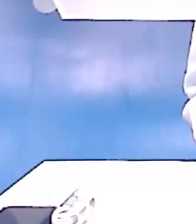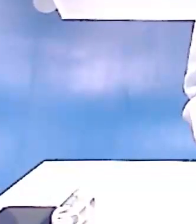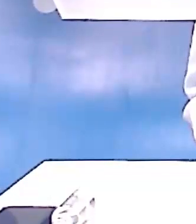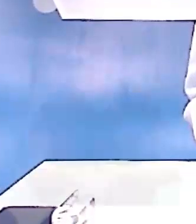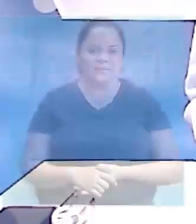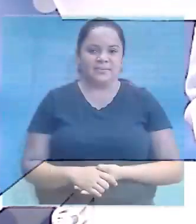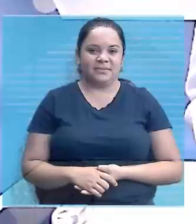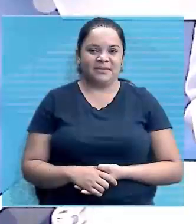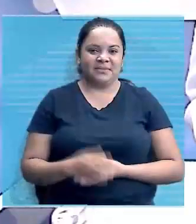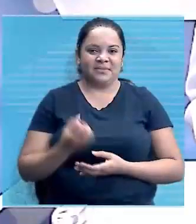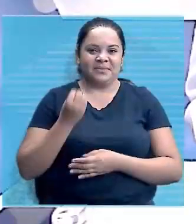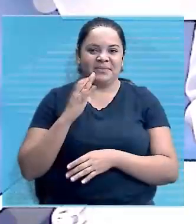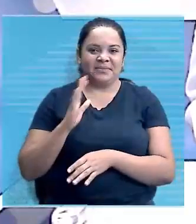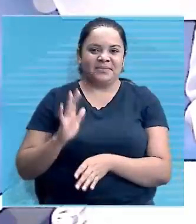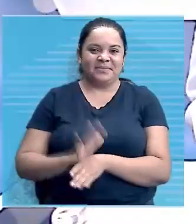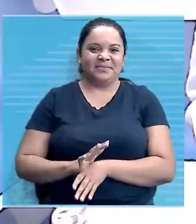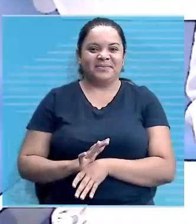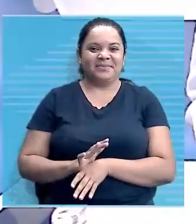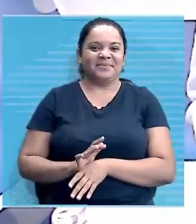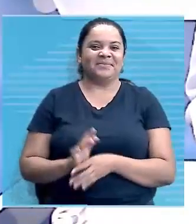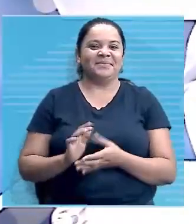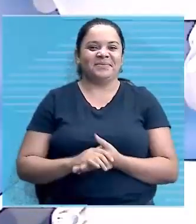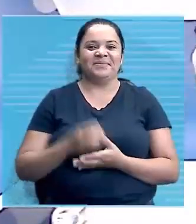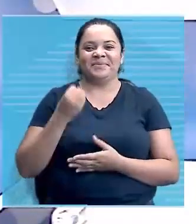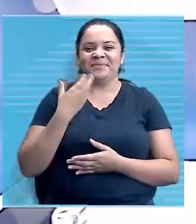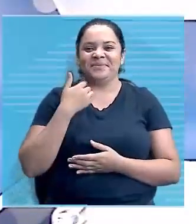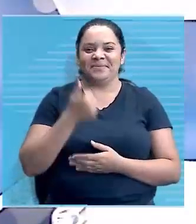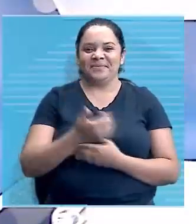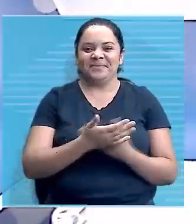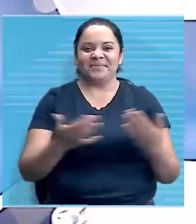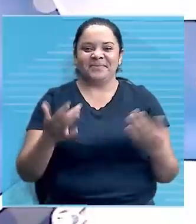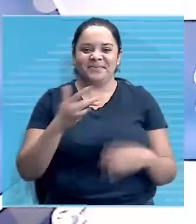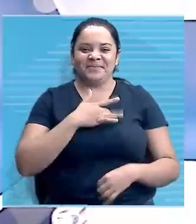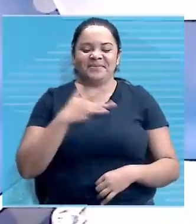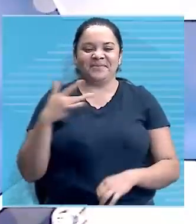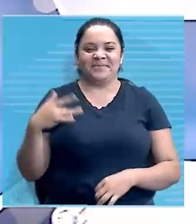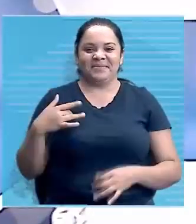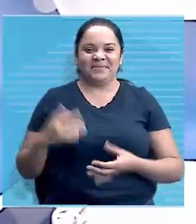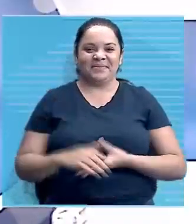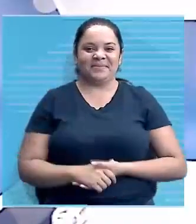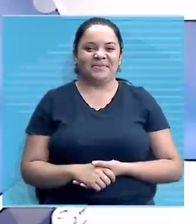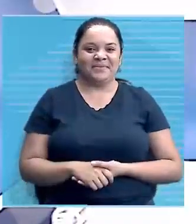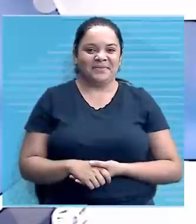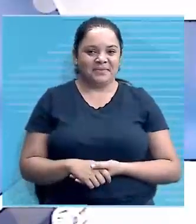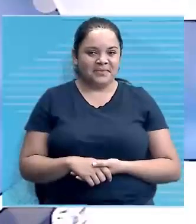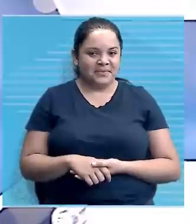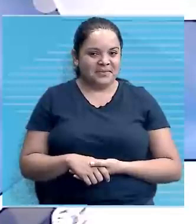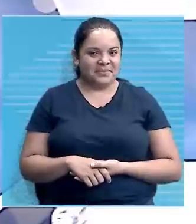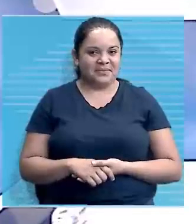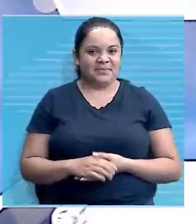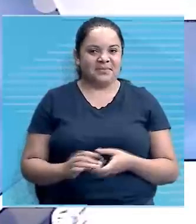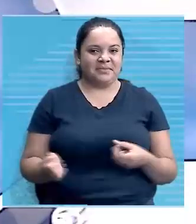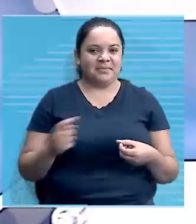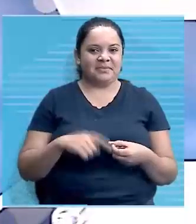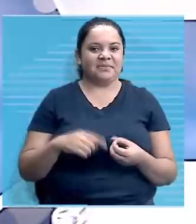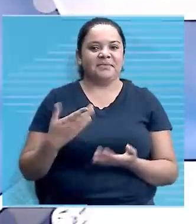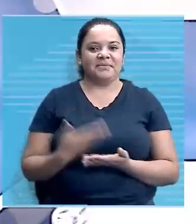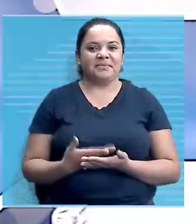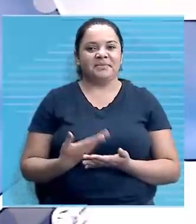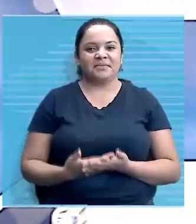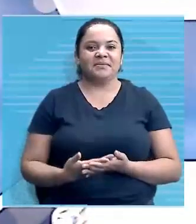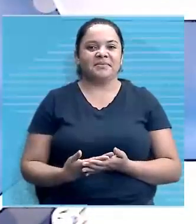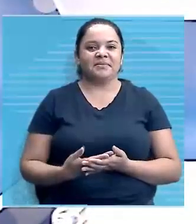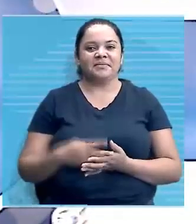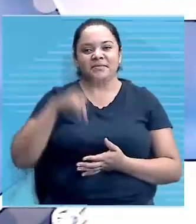Boa tarde, boa tarde meu povo, tudo bem, tudo tranquilo, estamos retornando para mais uma aula de história diretamente do Estúdio 1